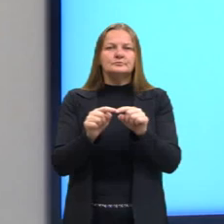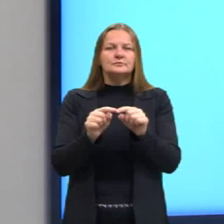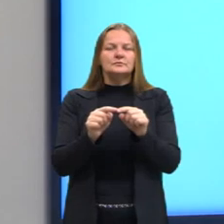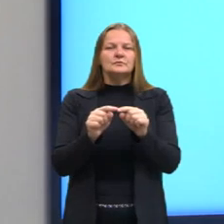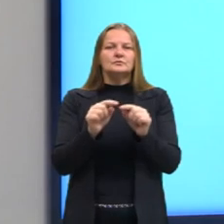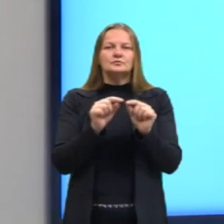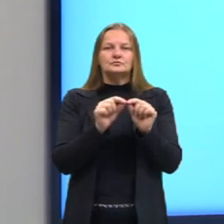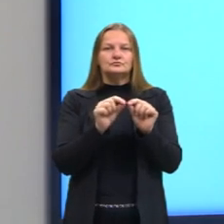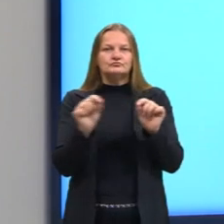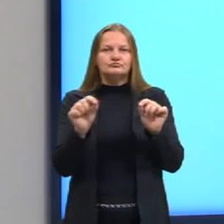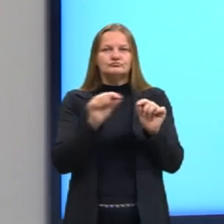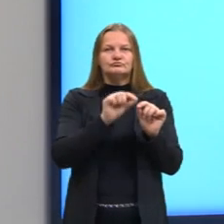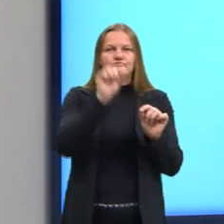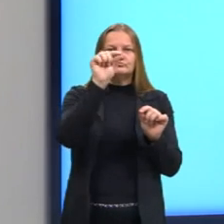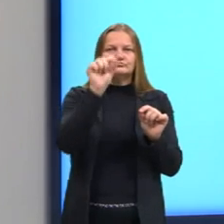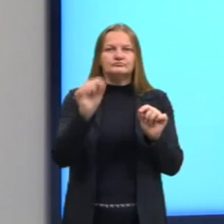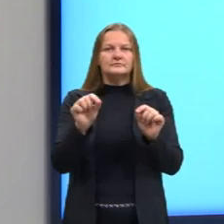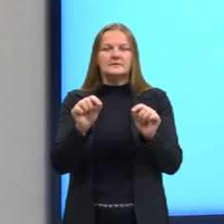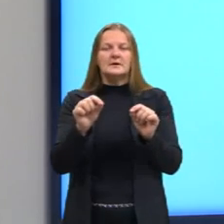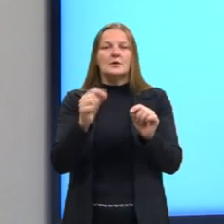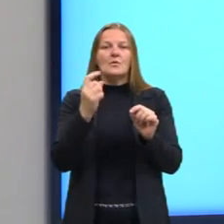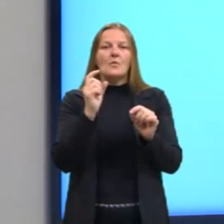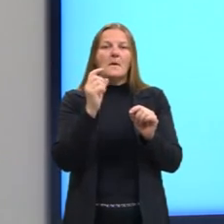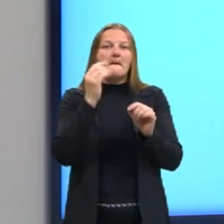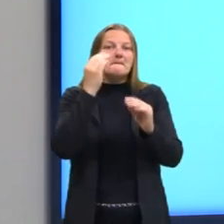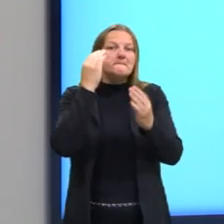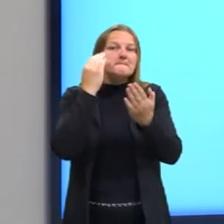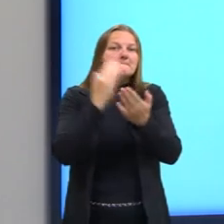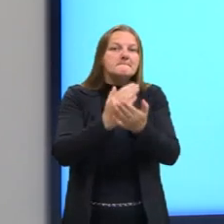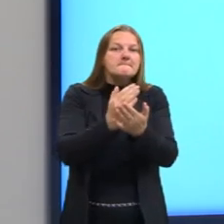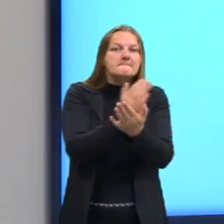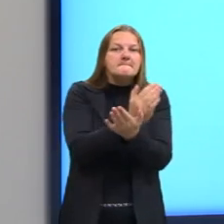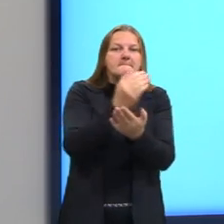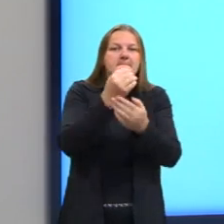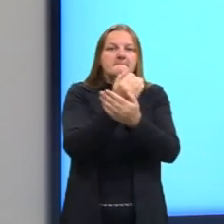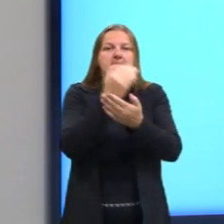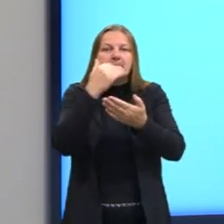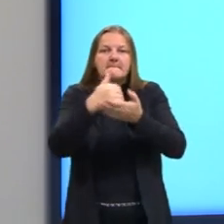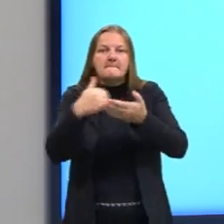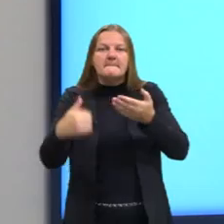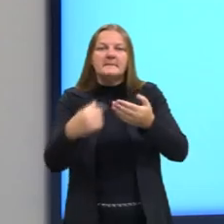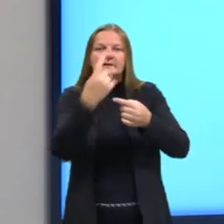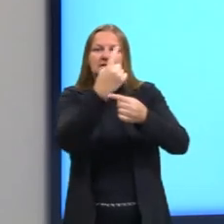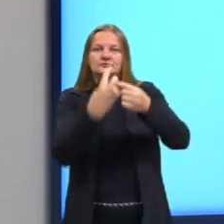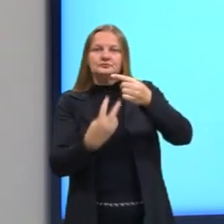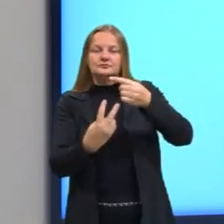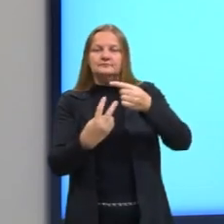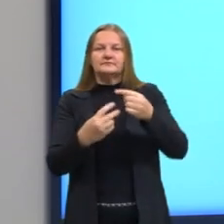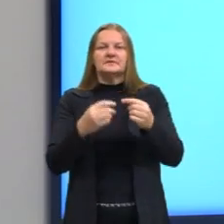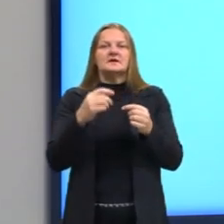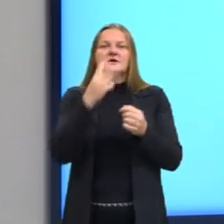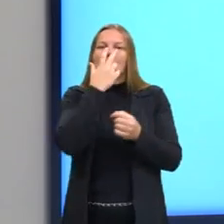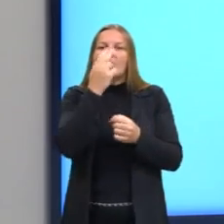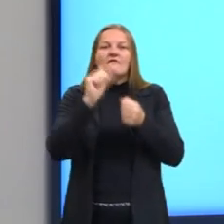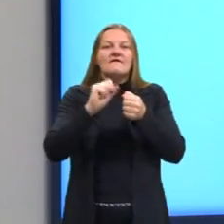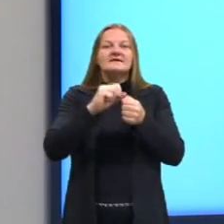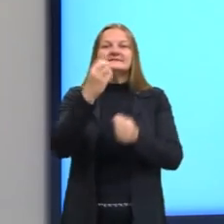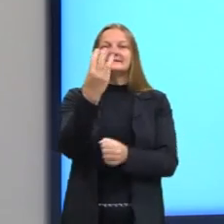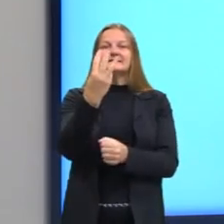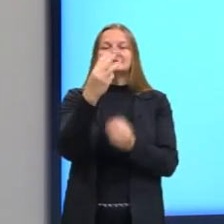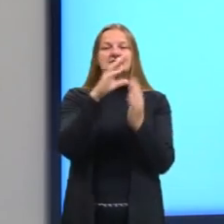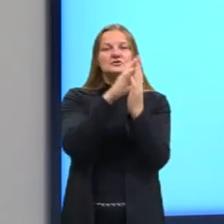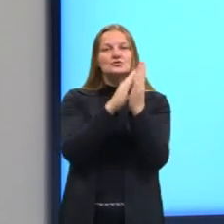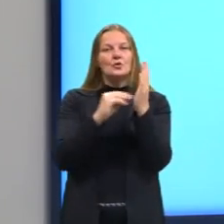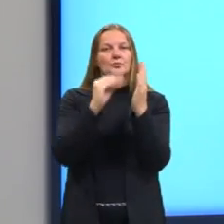lado tenha a metade do tamanho do lado do triângulo anterior e faça três cópias. Bem, aqui